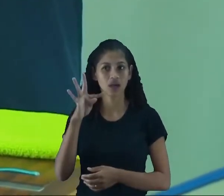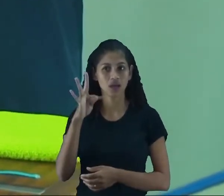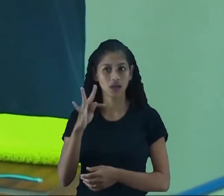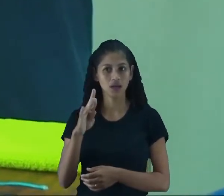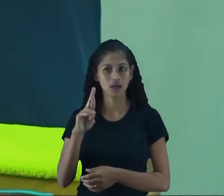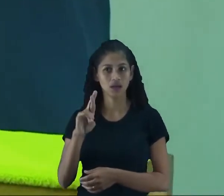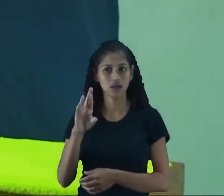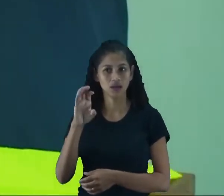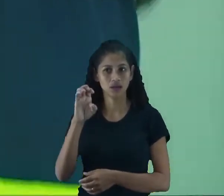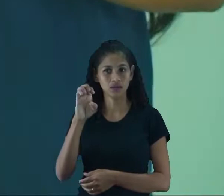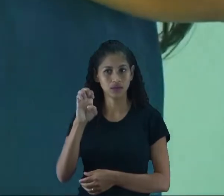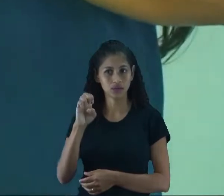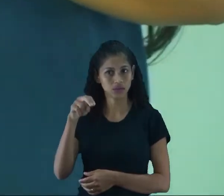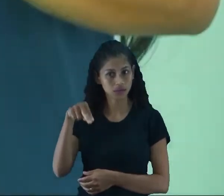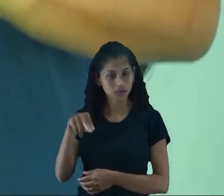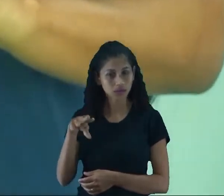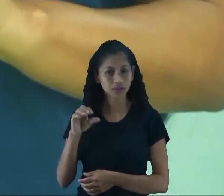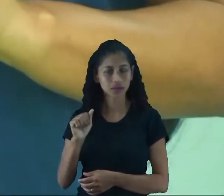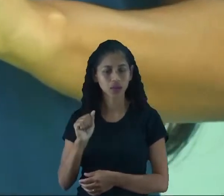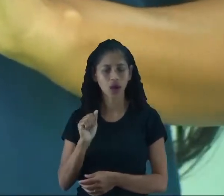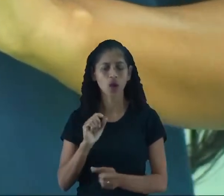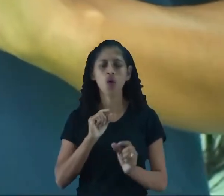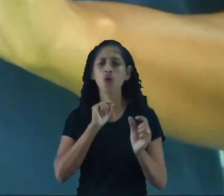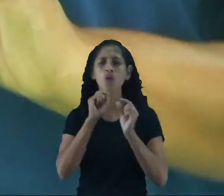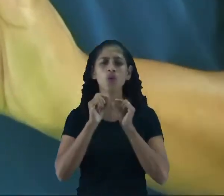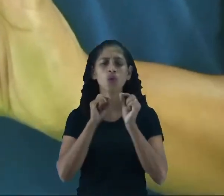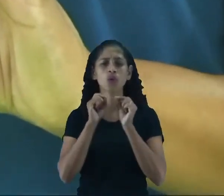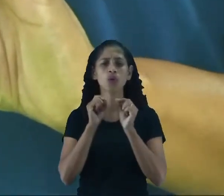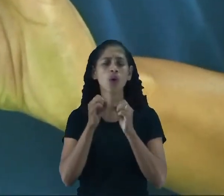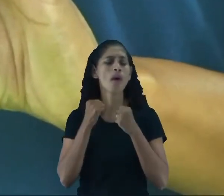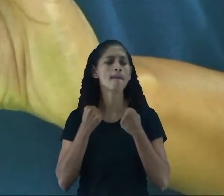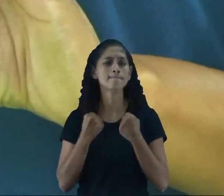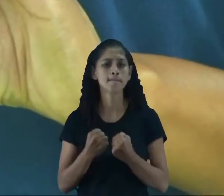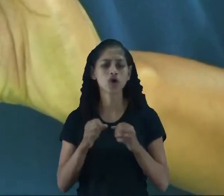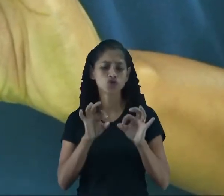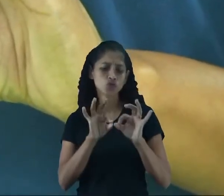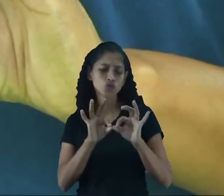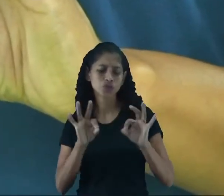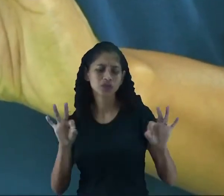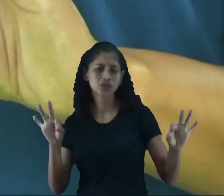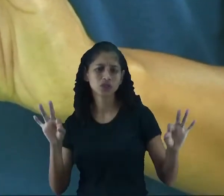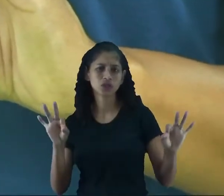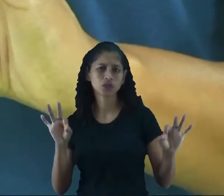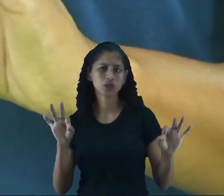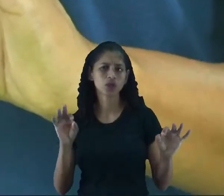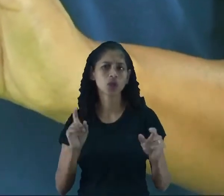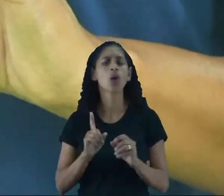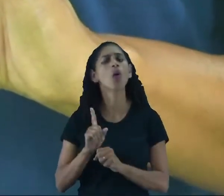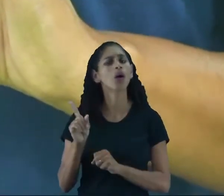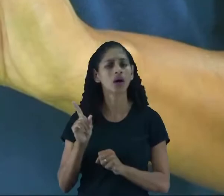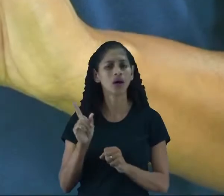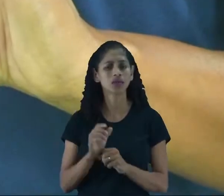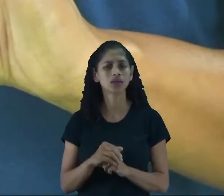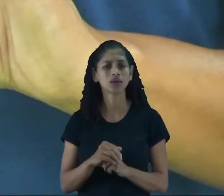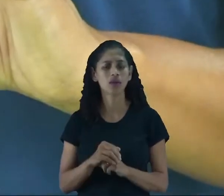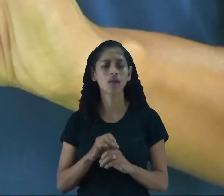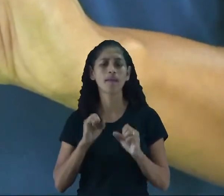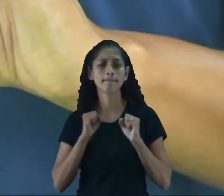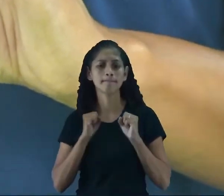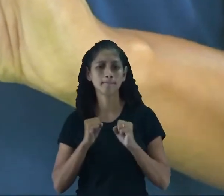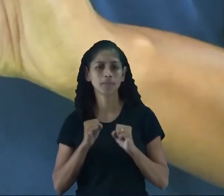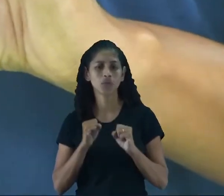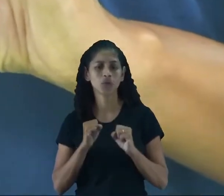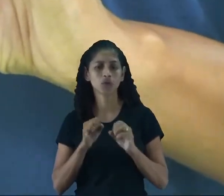pode medir com essa trena? A gente pode medir várias coisas de tamanhos maiores